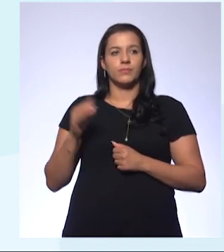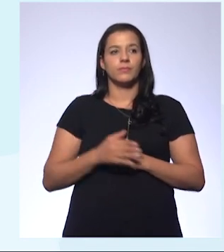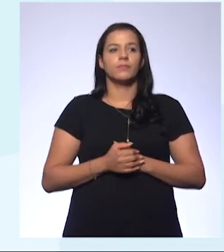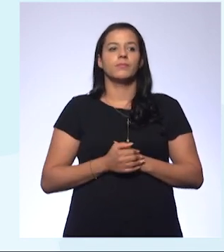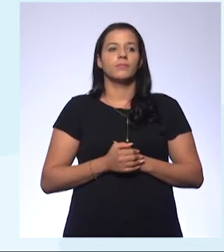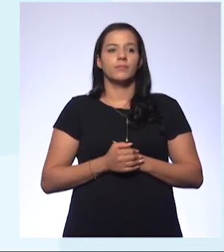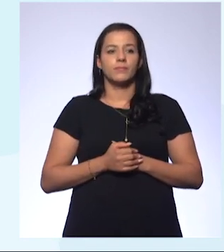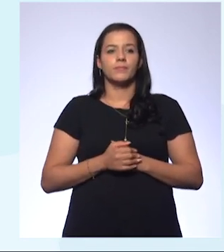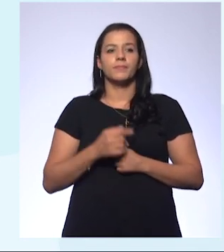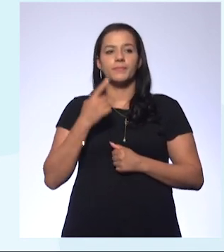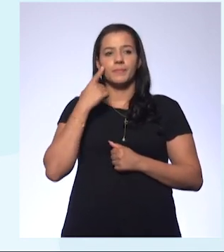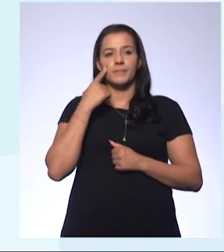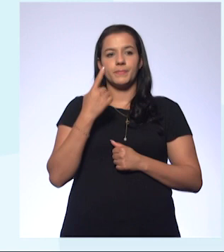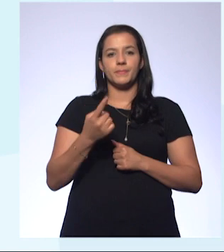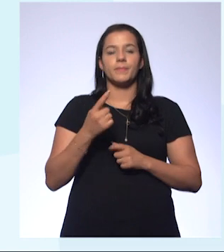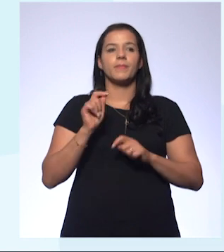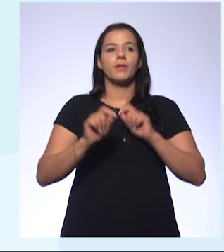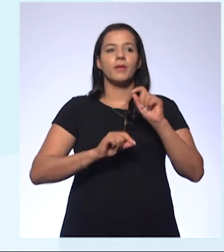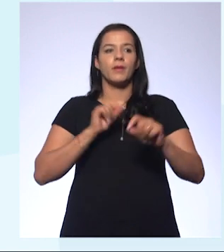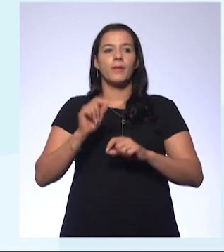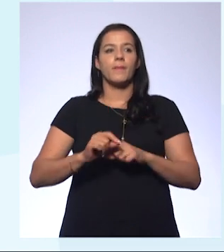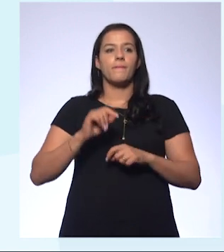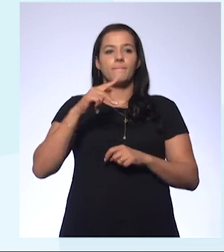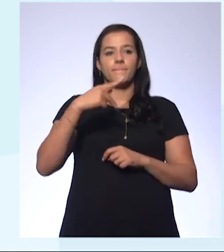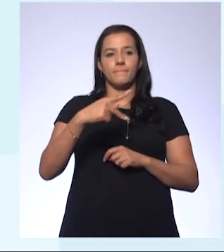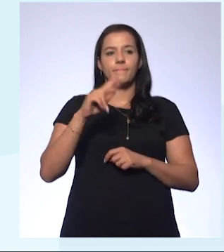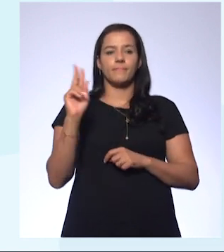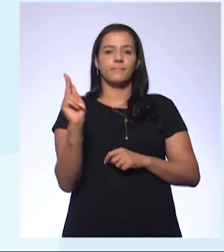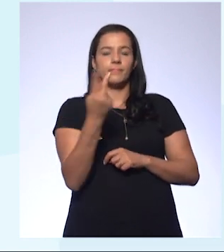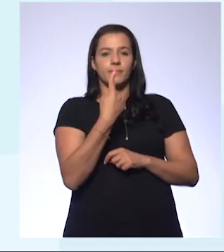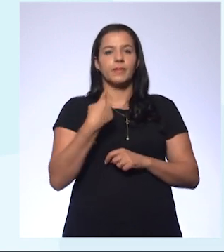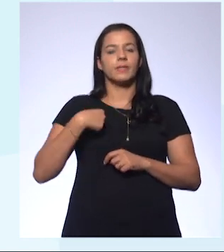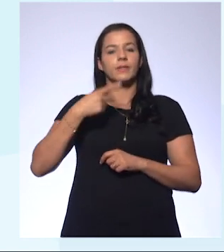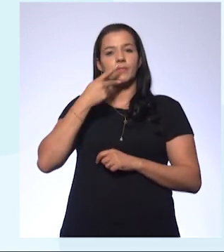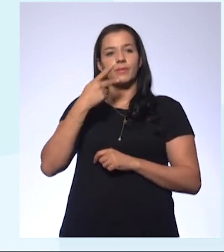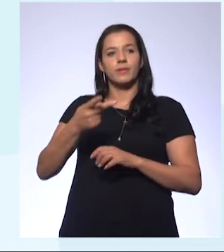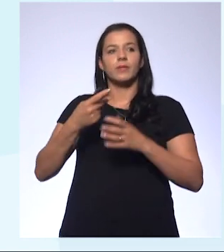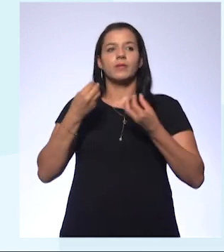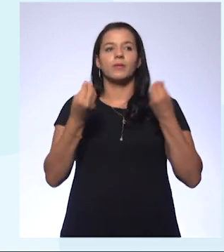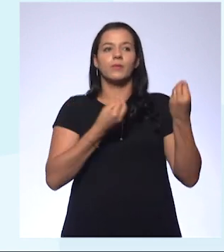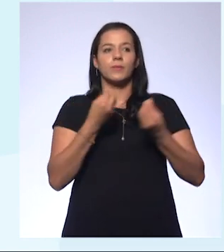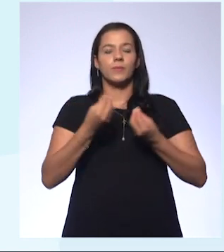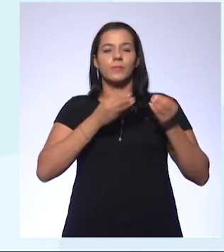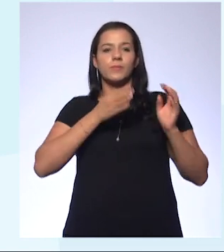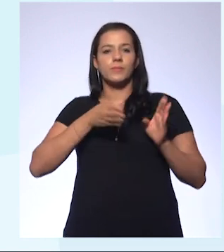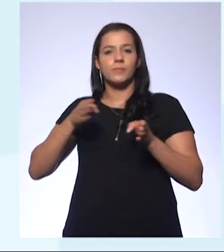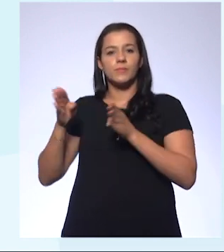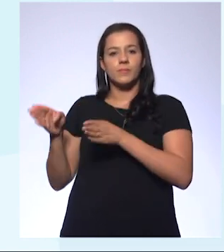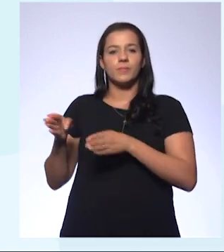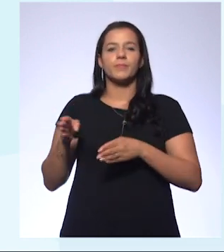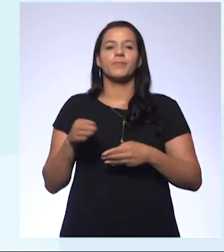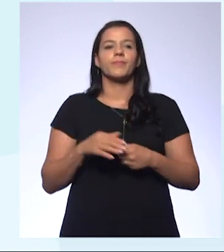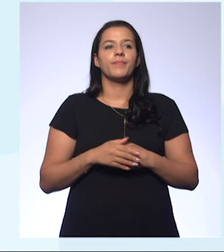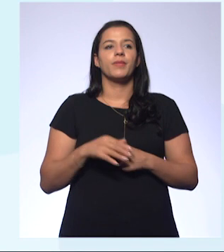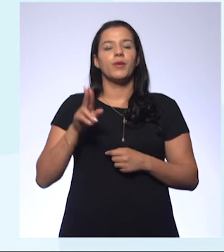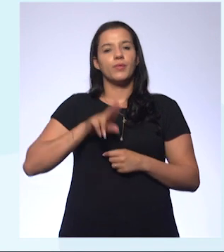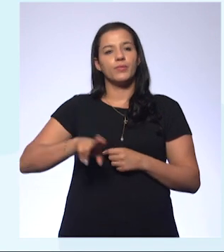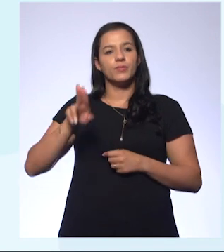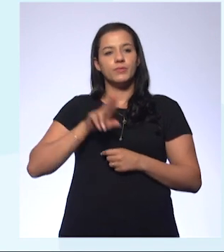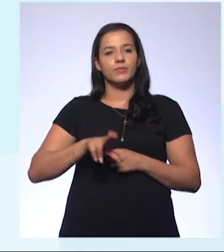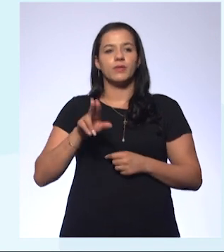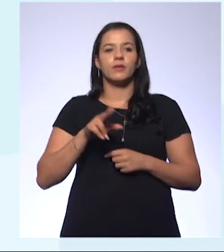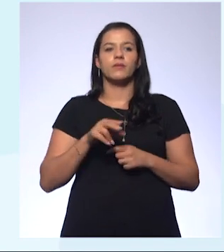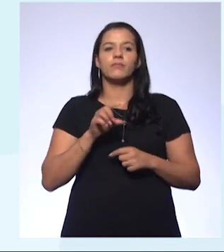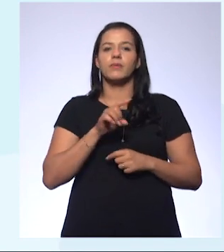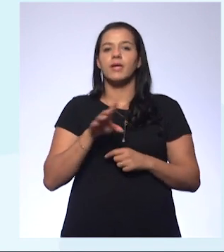Isso. Aqui a gente falou bastante sobre o pH. Falei um pouquinho aqui no final sobre as maneiras que a gente utiliza para saber o valor do pH. Como